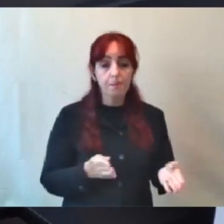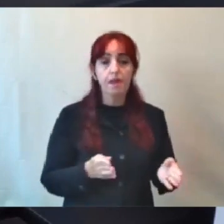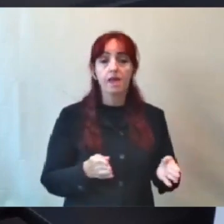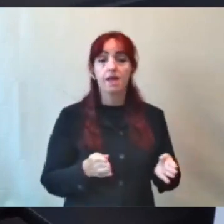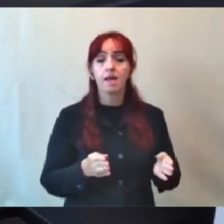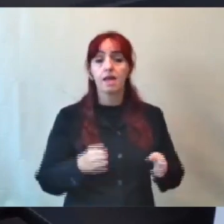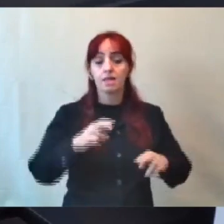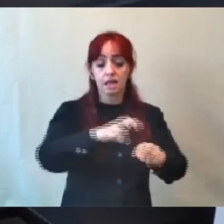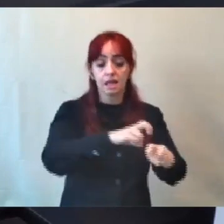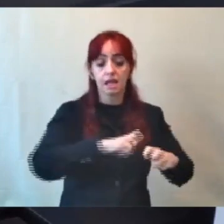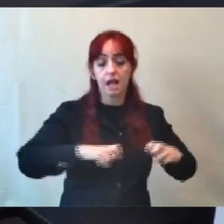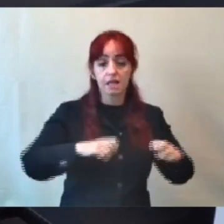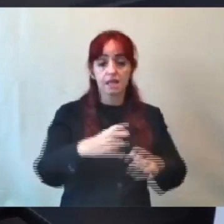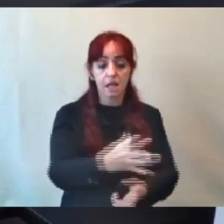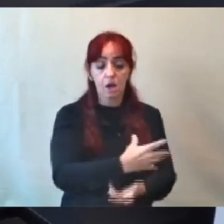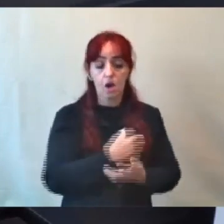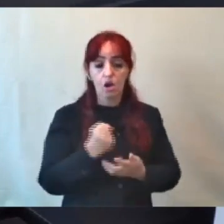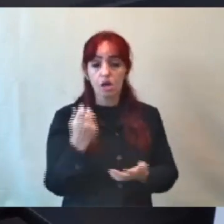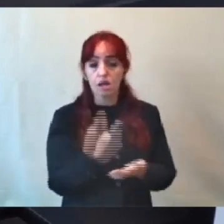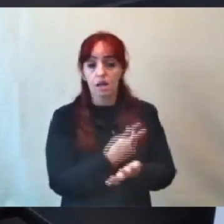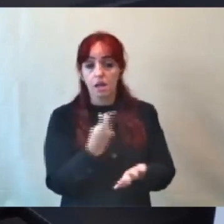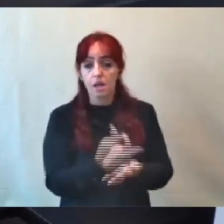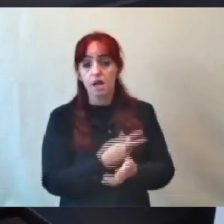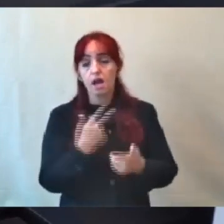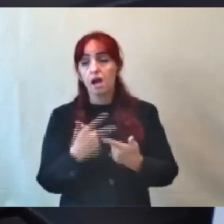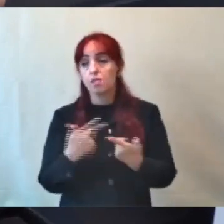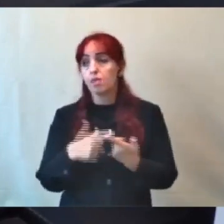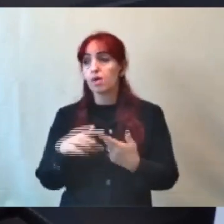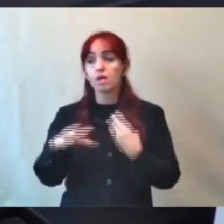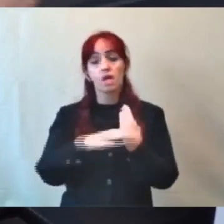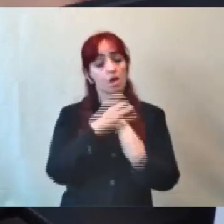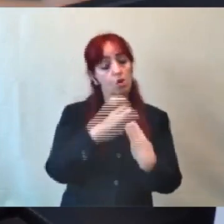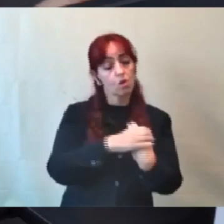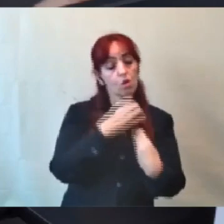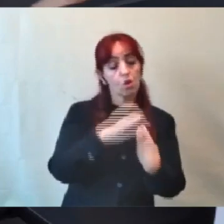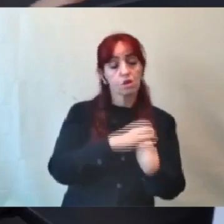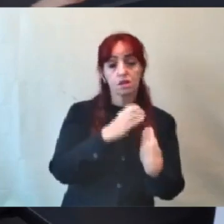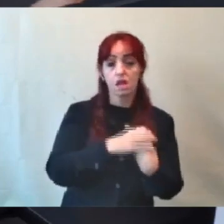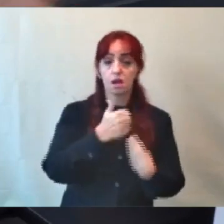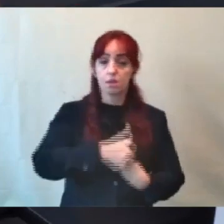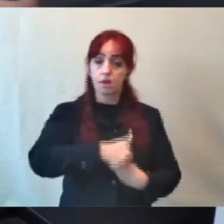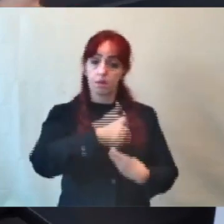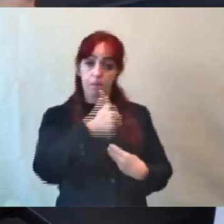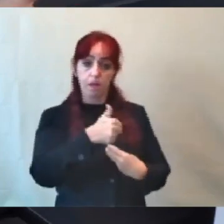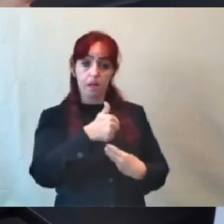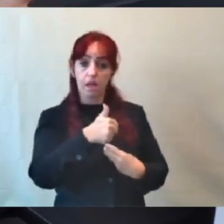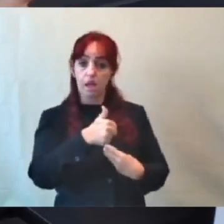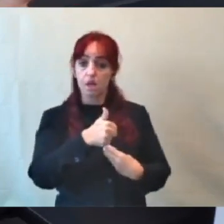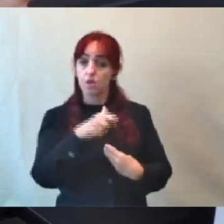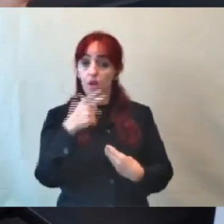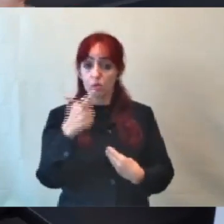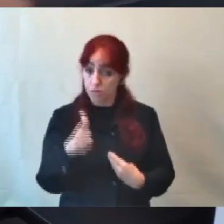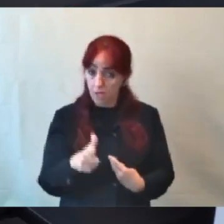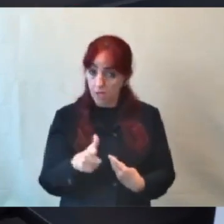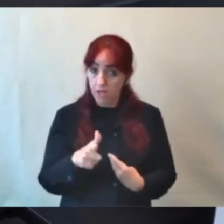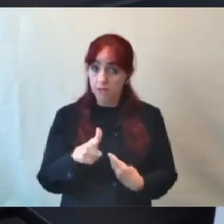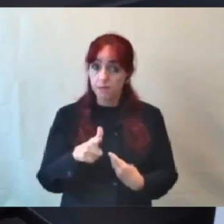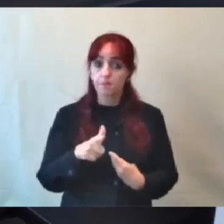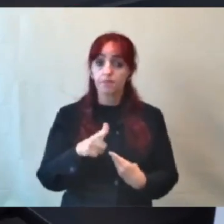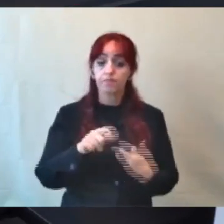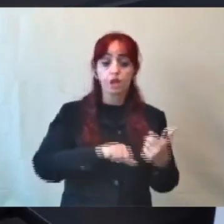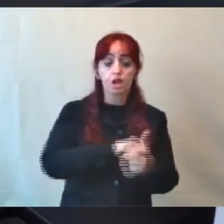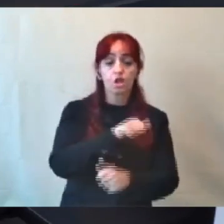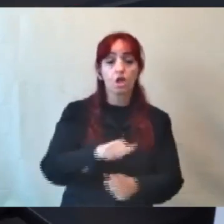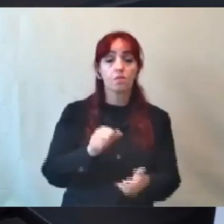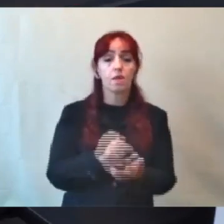arbitrária, por que que ao invés de receber uma orientação primeiro, está recebendo multa direto, é isso que nós queremos debater aqui, para resolver